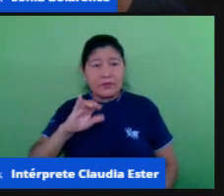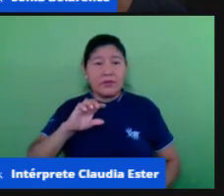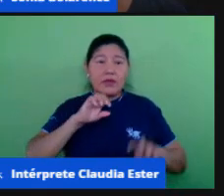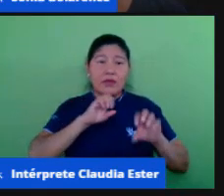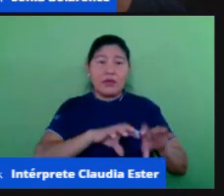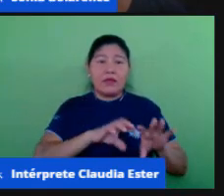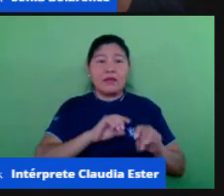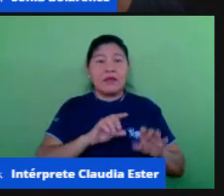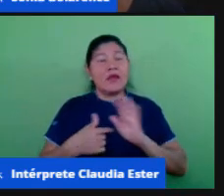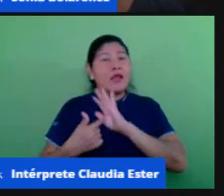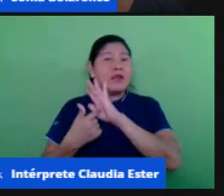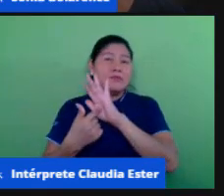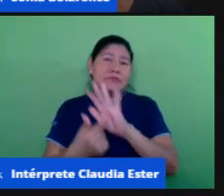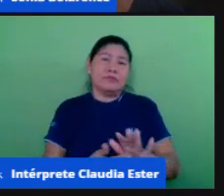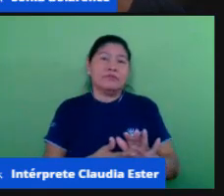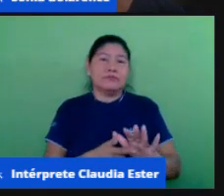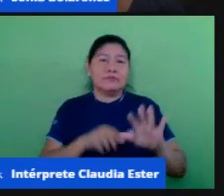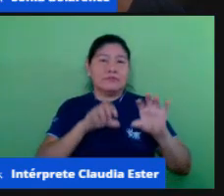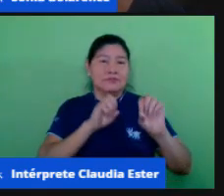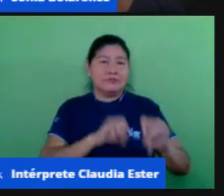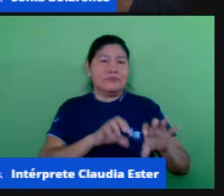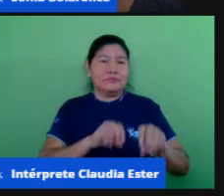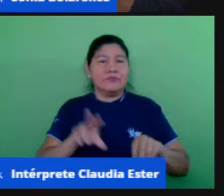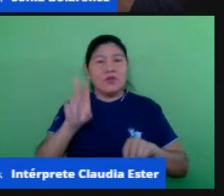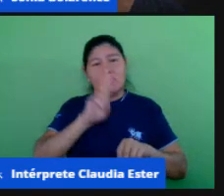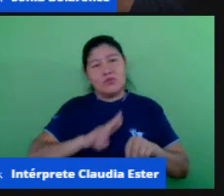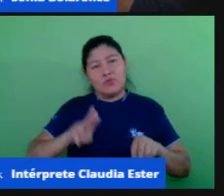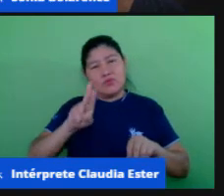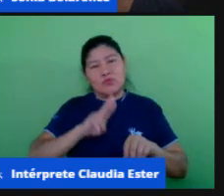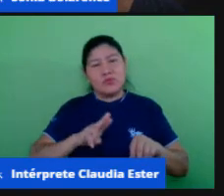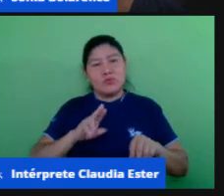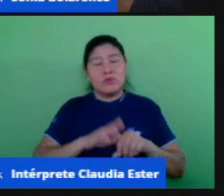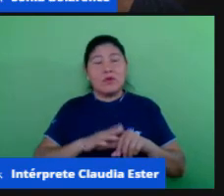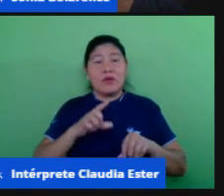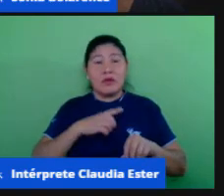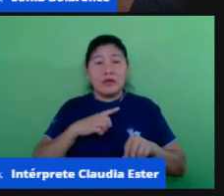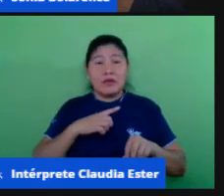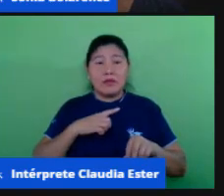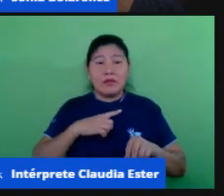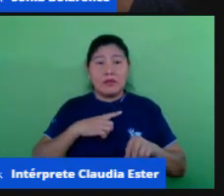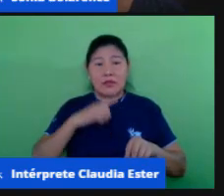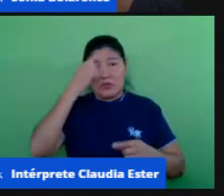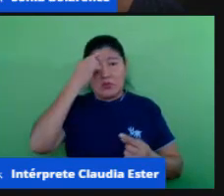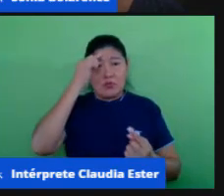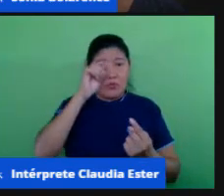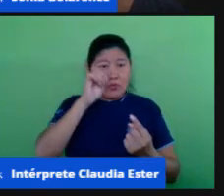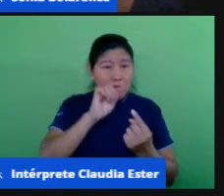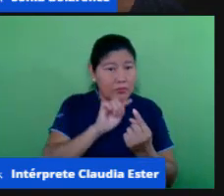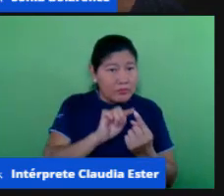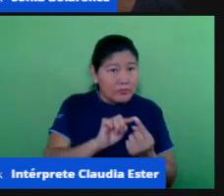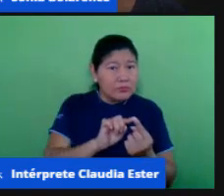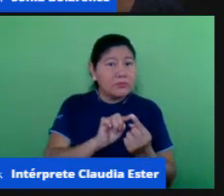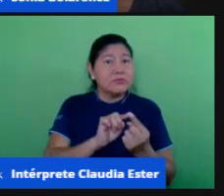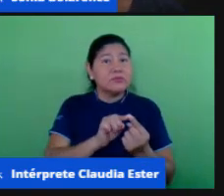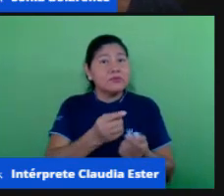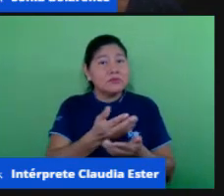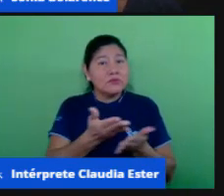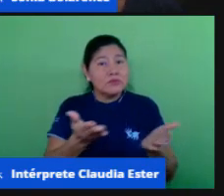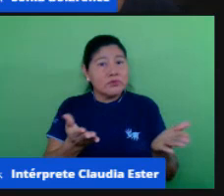para as mídias e se constitui um novo campo de saber cujos